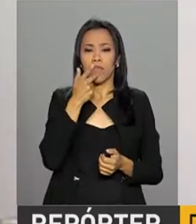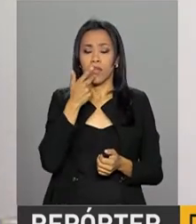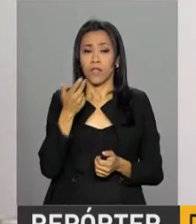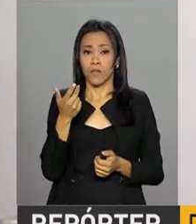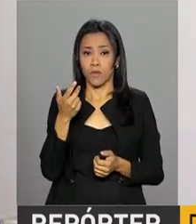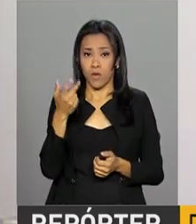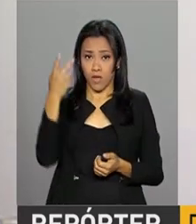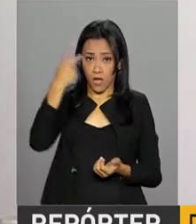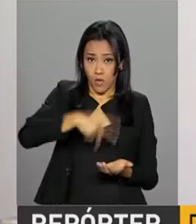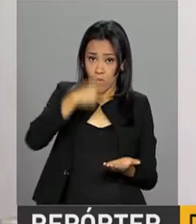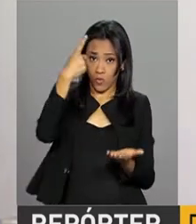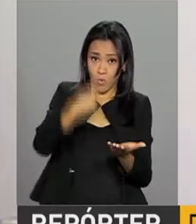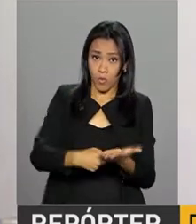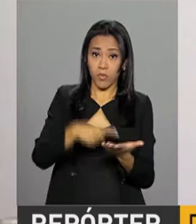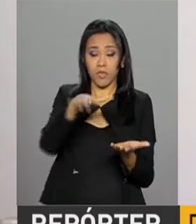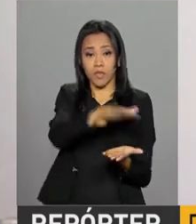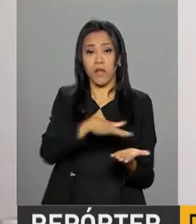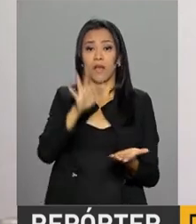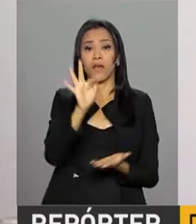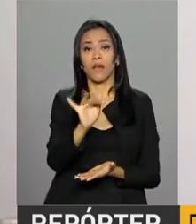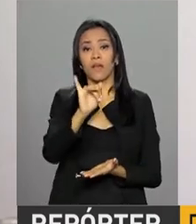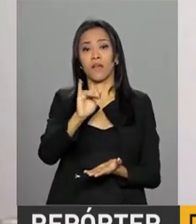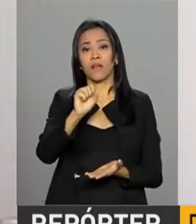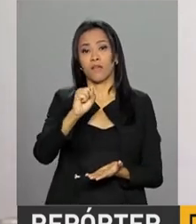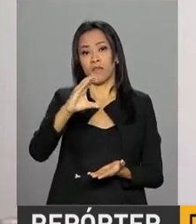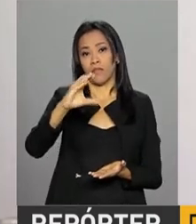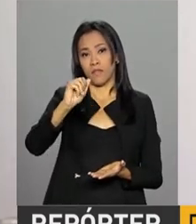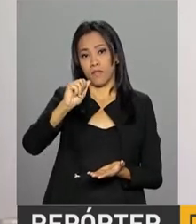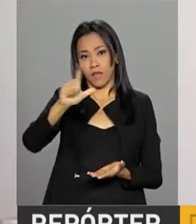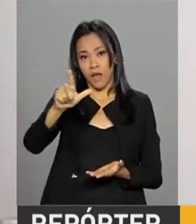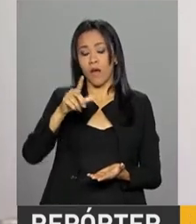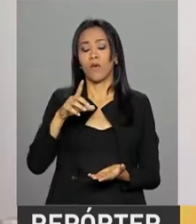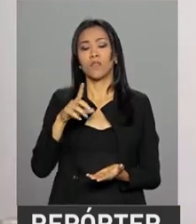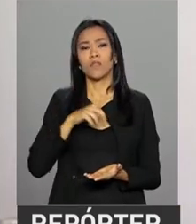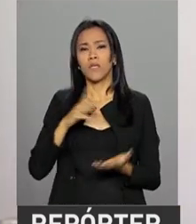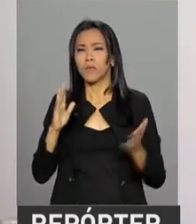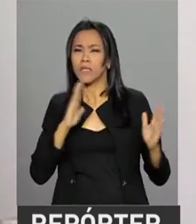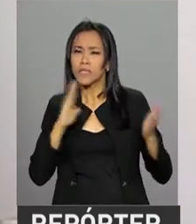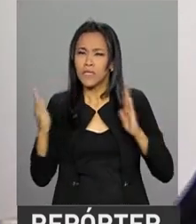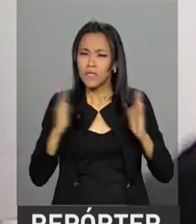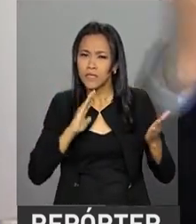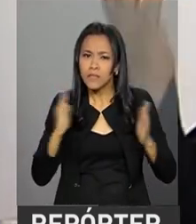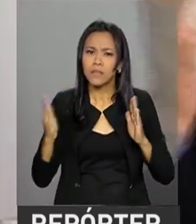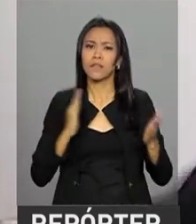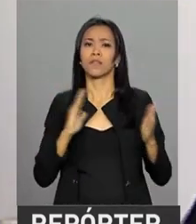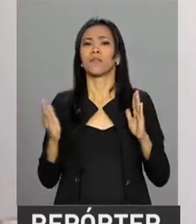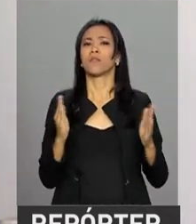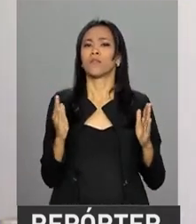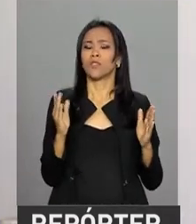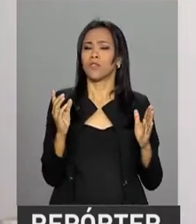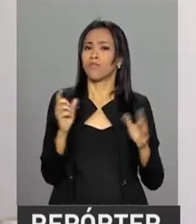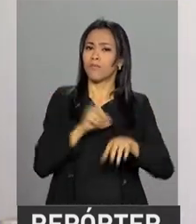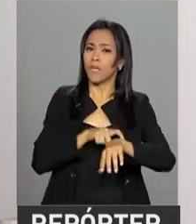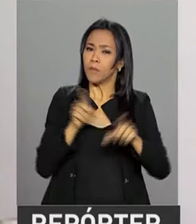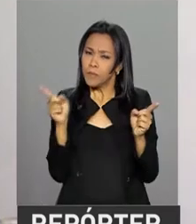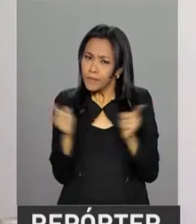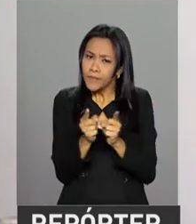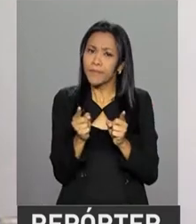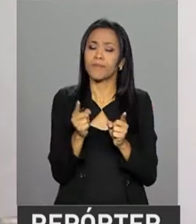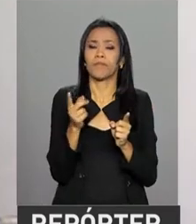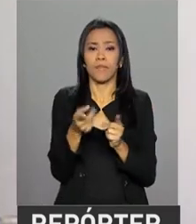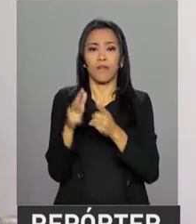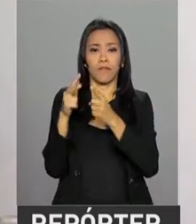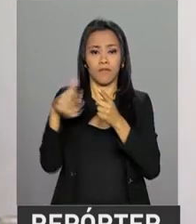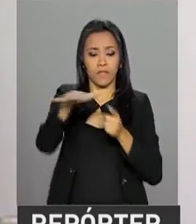pressupõe uma transição do ajuste de curto prazo para uma reestruturação, uma